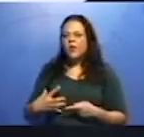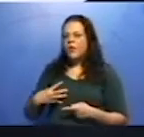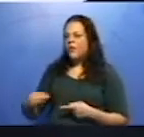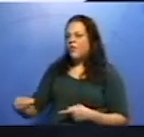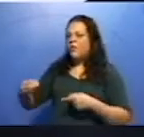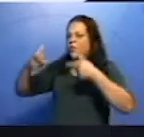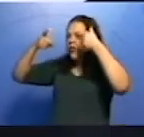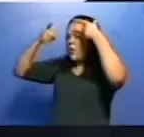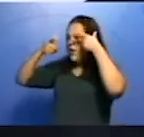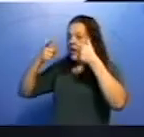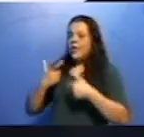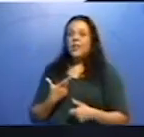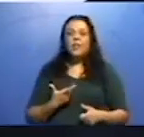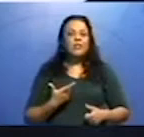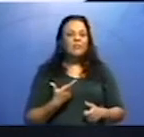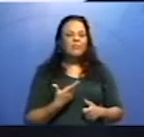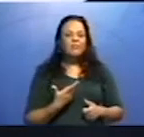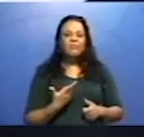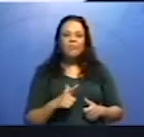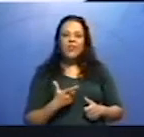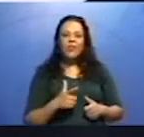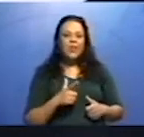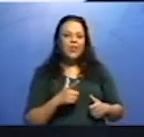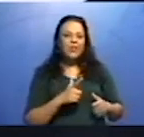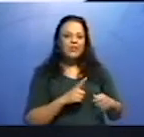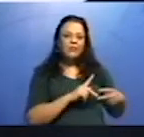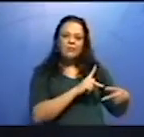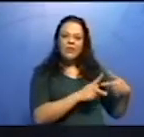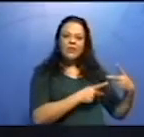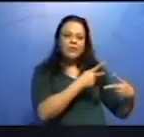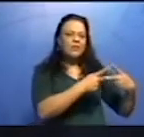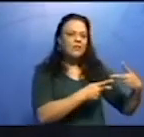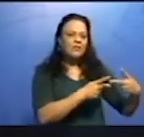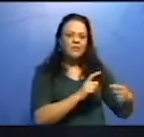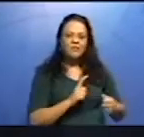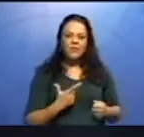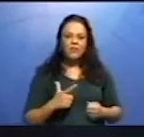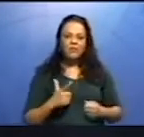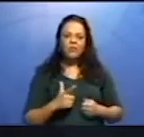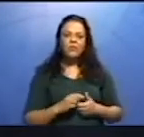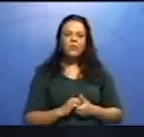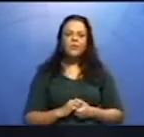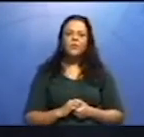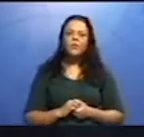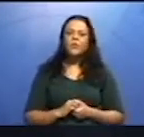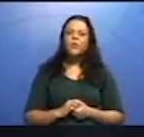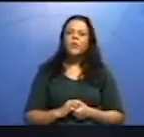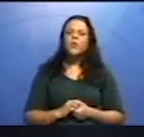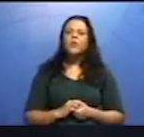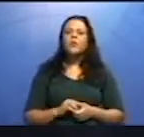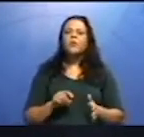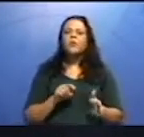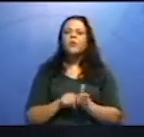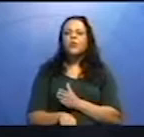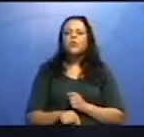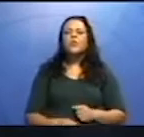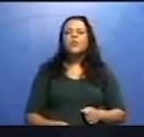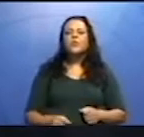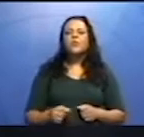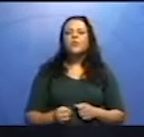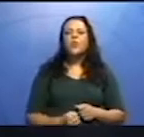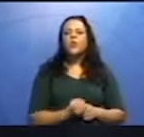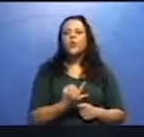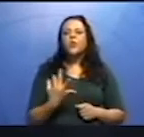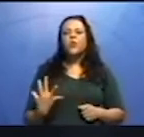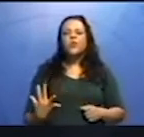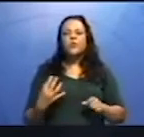herdeiro. Algas, sargaças, tipo de um arbusto. Qual é o número de orações na primeira